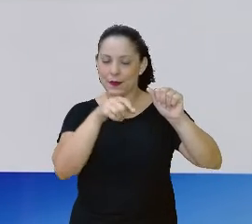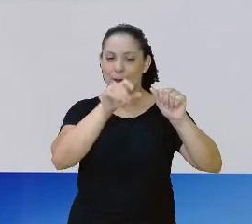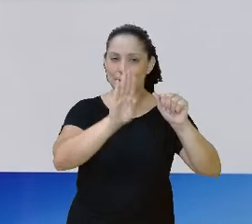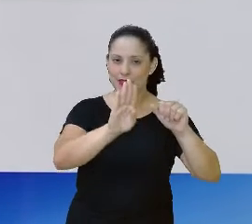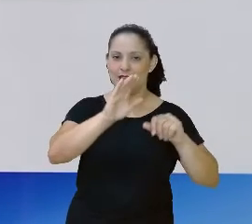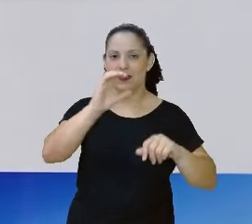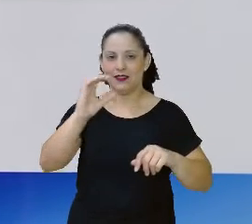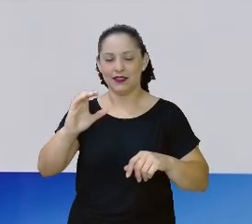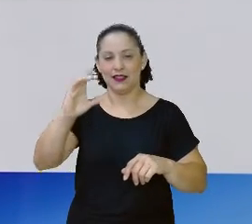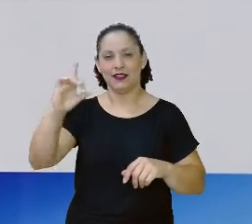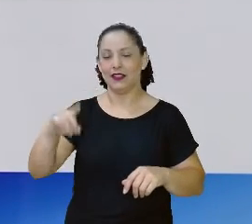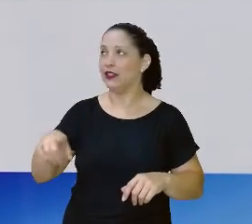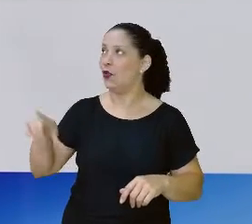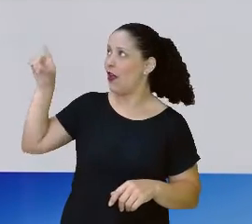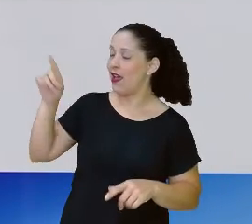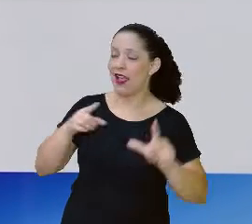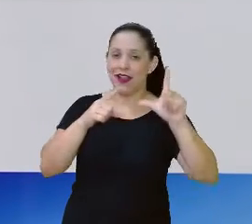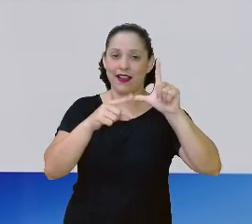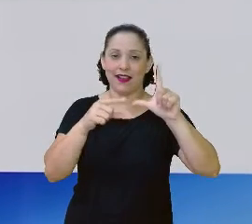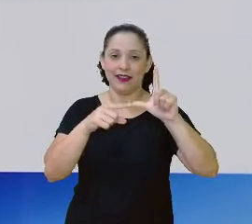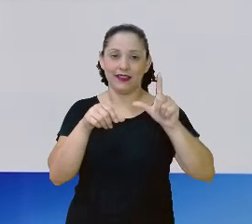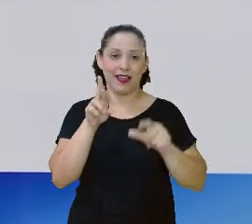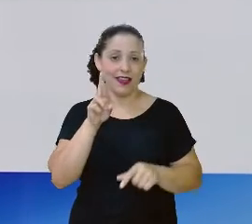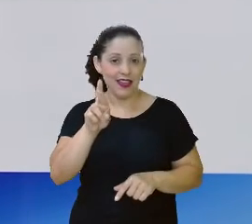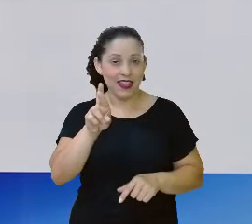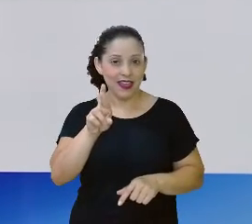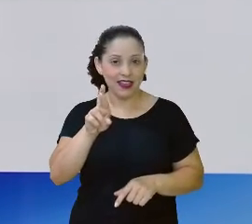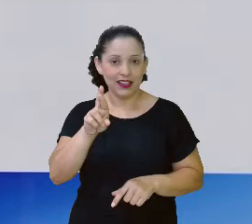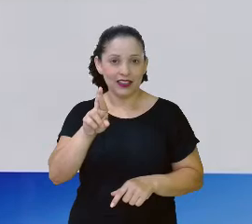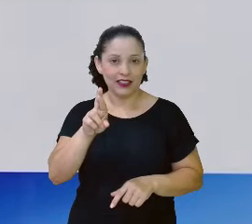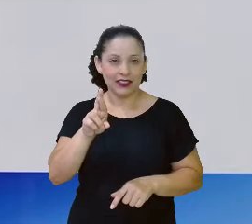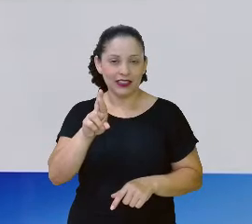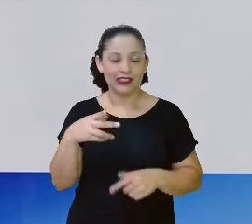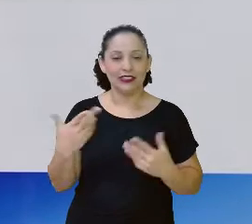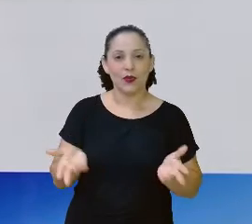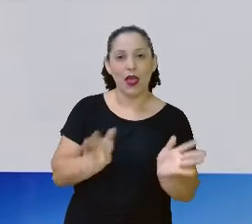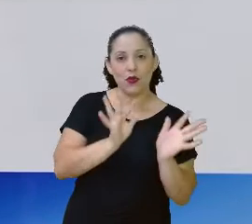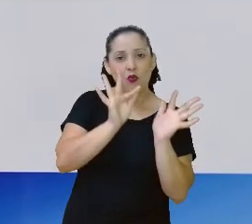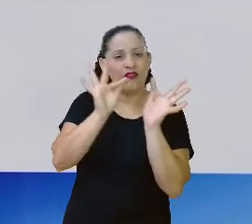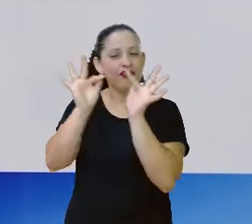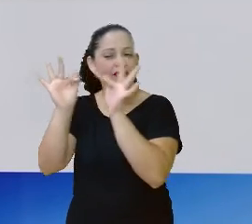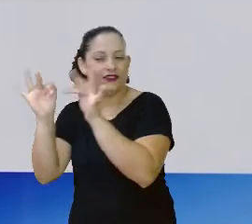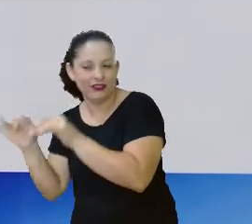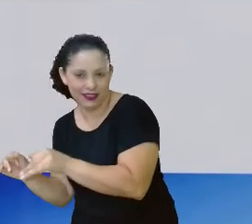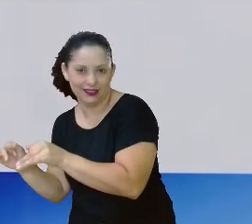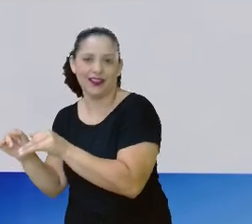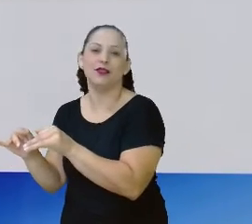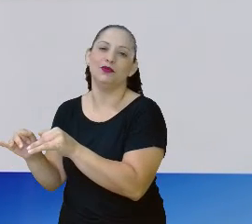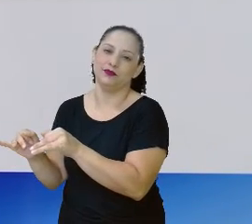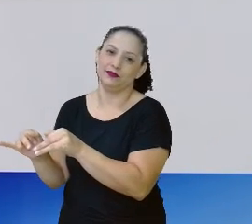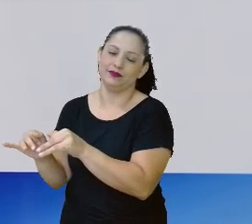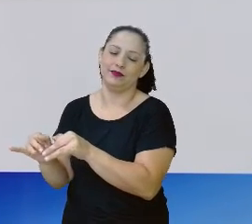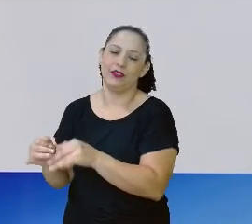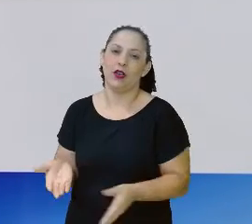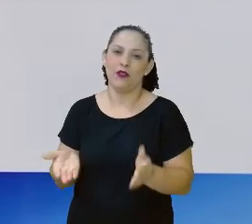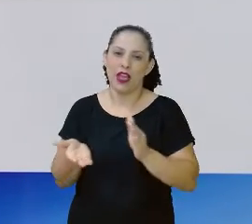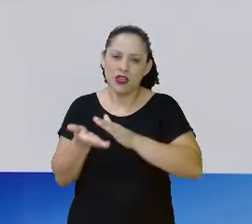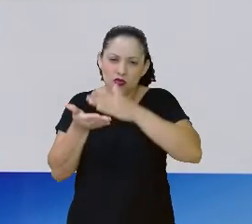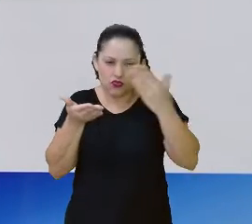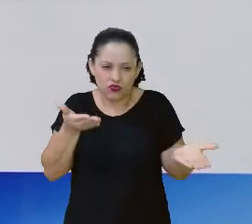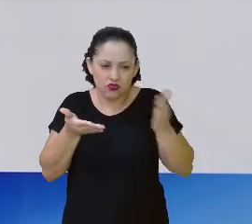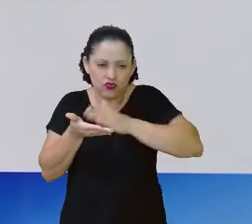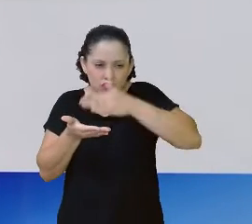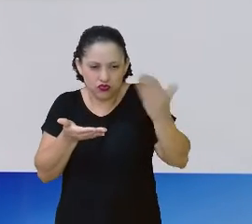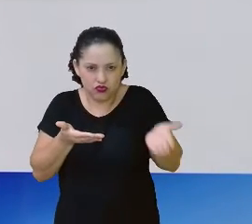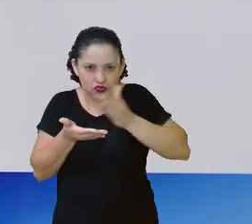A letra R, que reviravolta, não Inicia com a letra R. Você sabe que já está mais no finalzinho do dicionário. Então, você vai